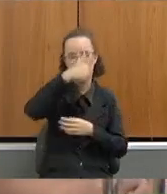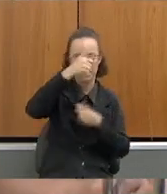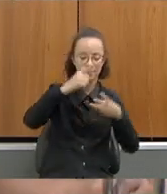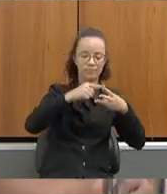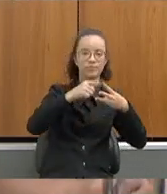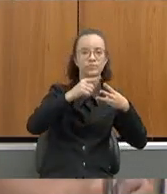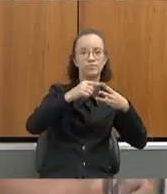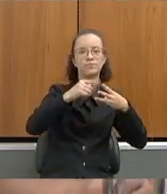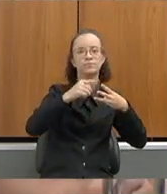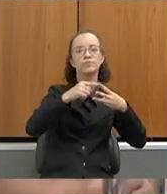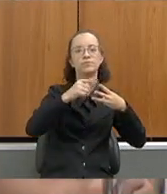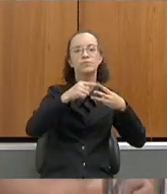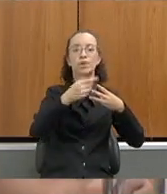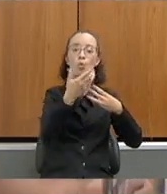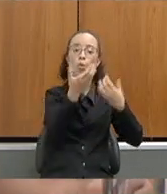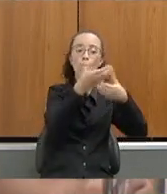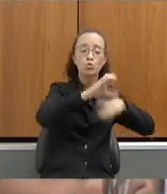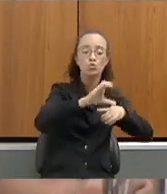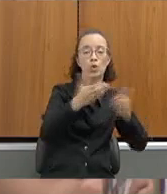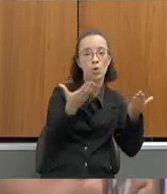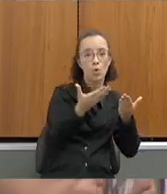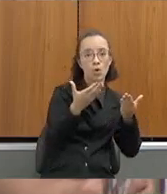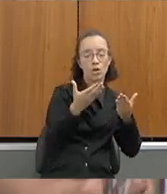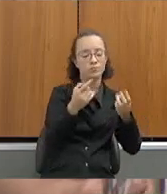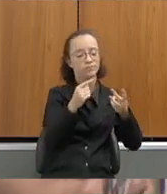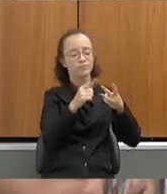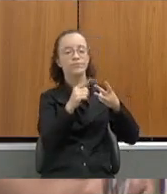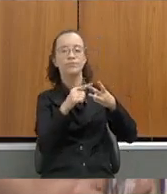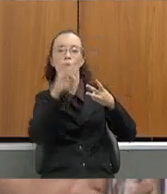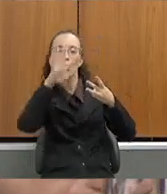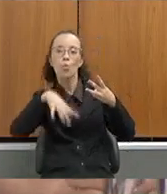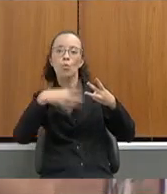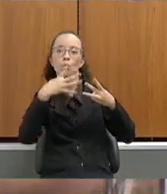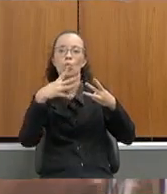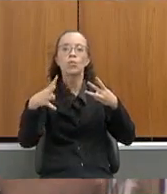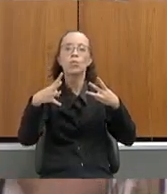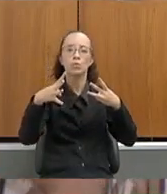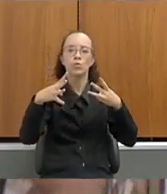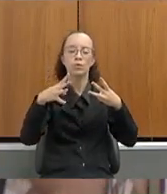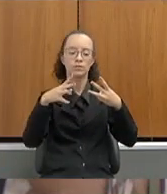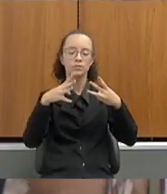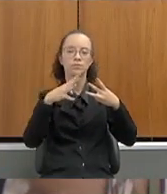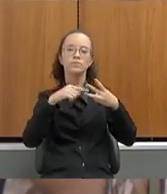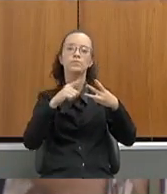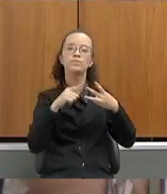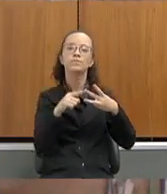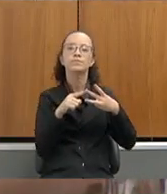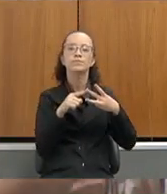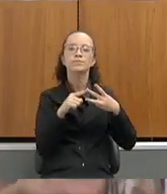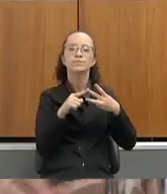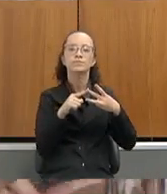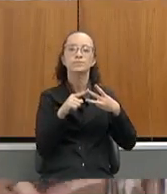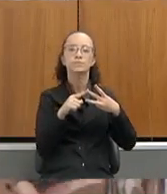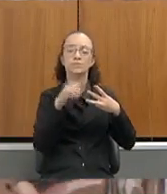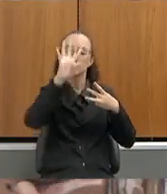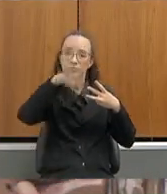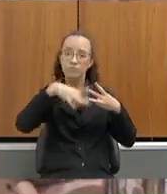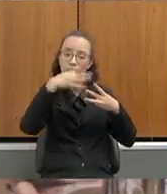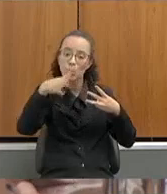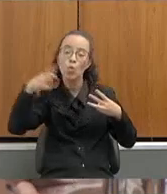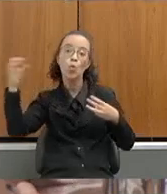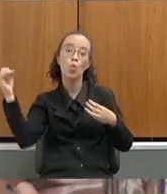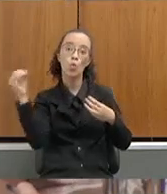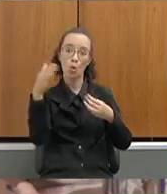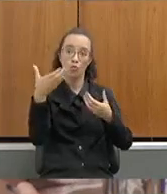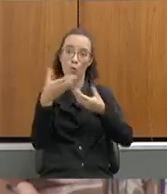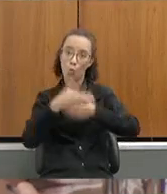nomeação do atual concurso, a segunda, cronograma, a segunda em relação ao cronograma do novo